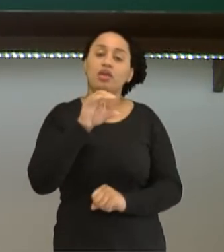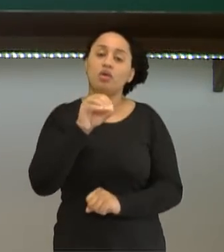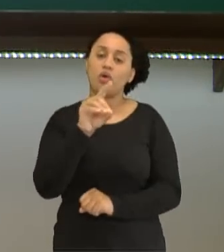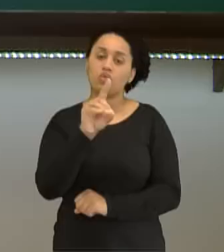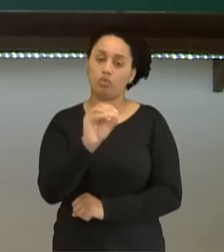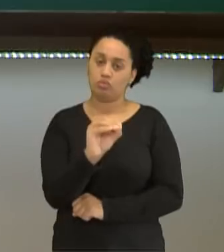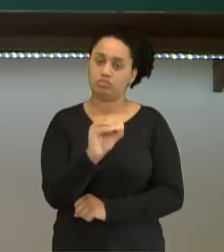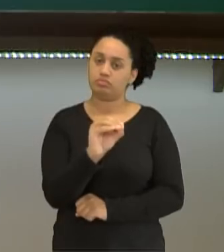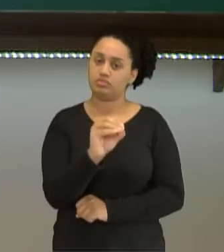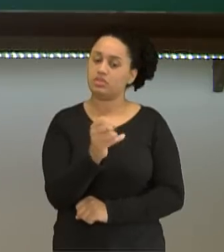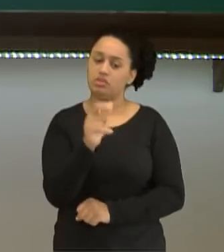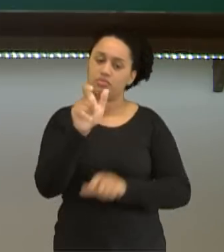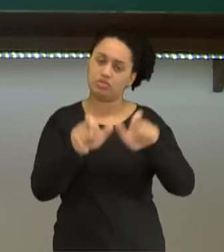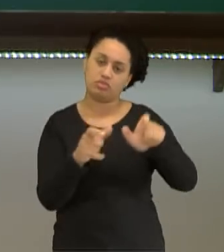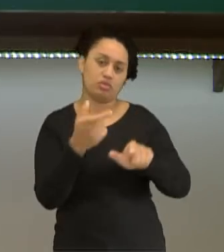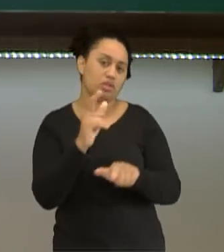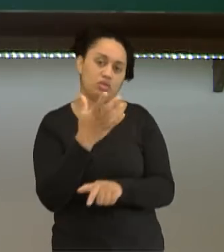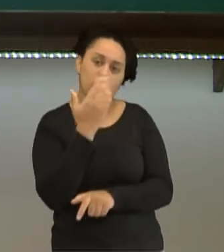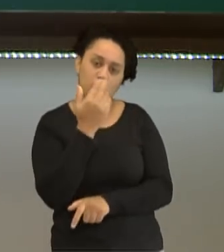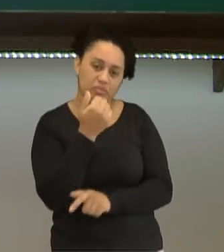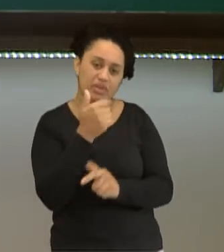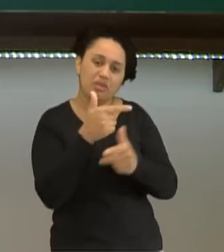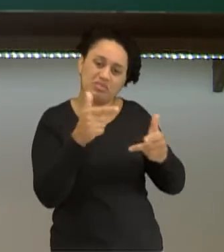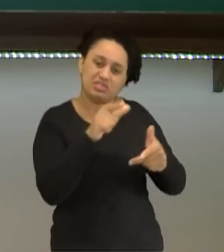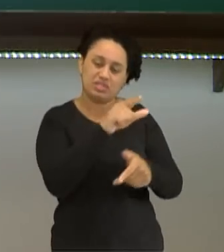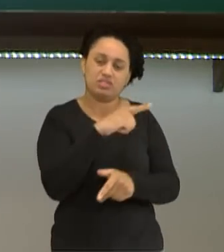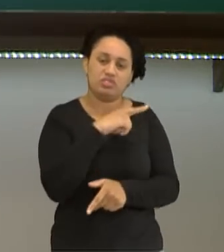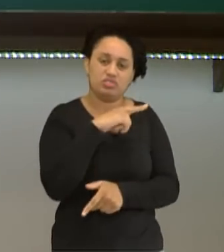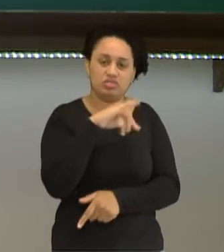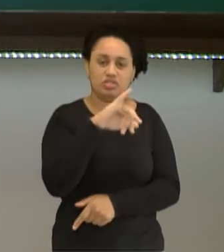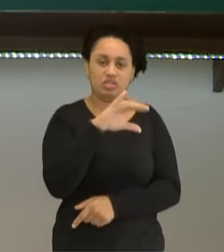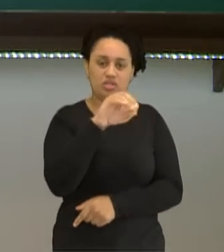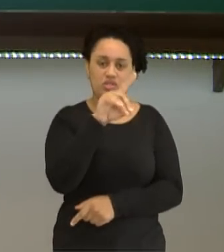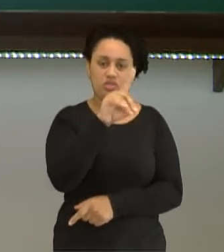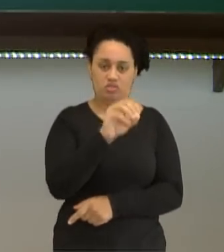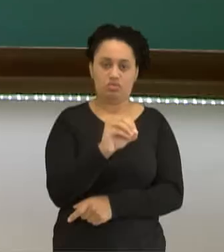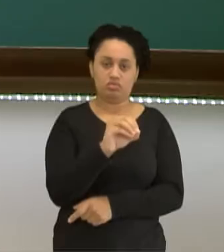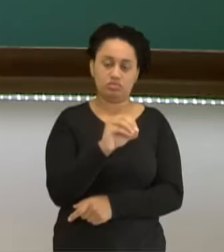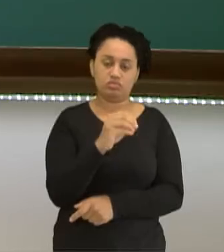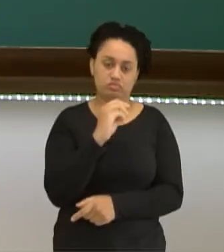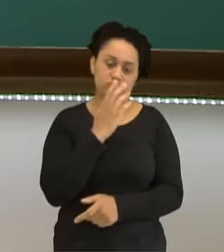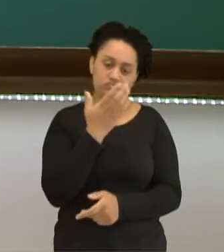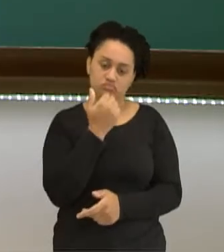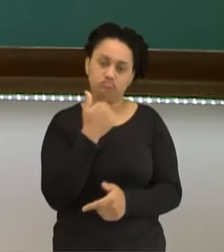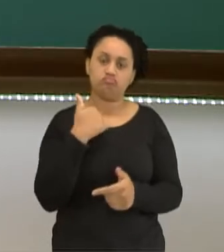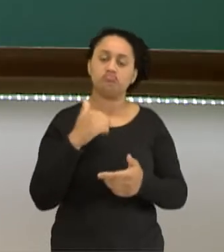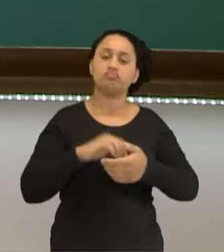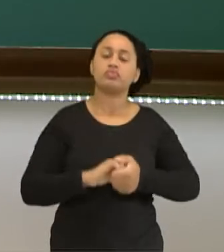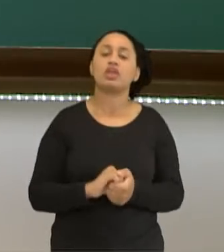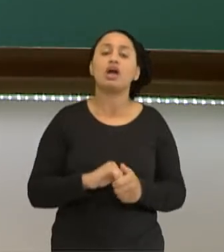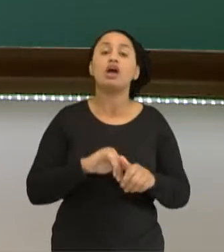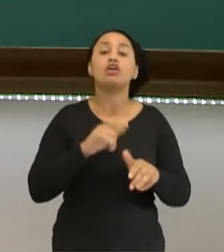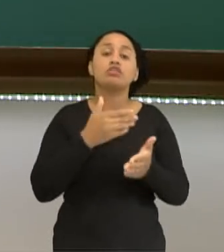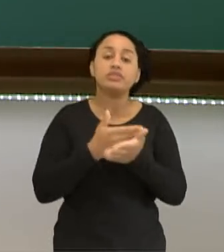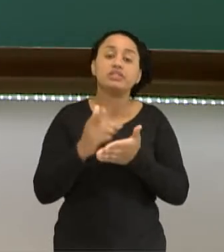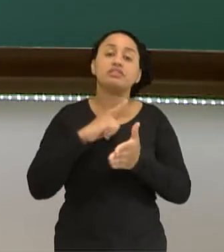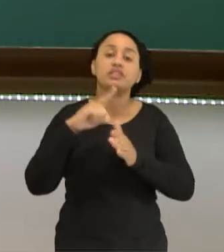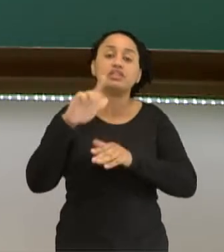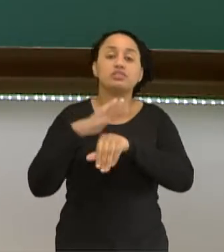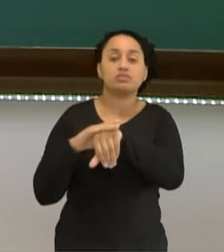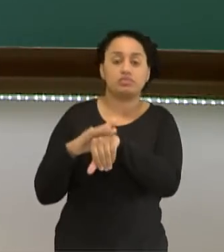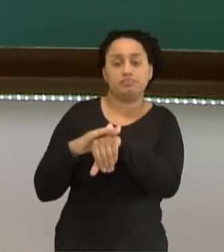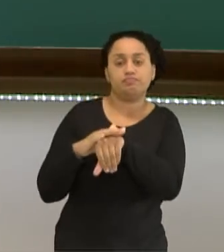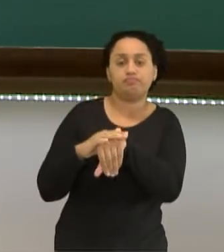normalmente não se alimentava de coisas que tinham o elemento iodo na dieta, acabavam desenvolvendo essa doença.